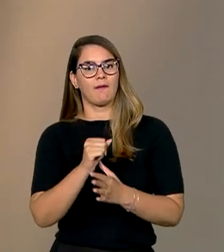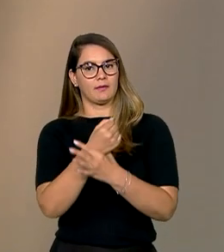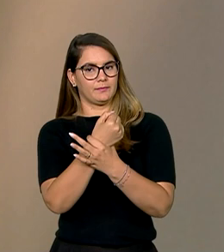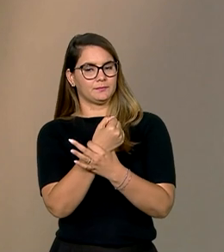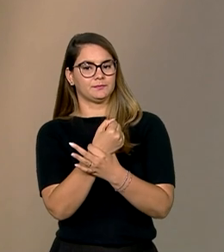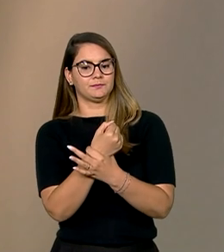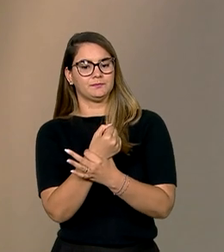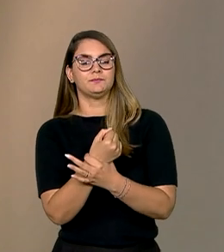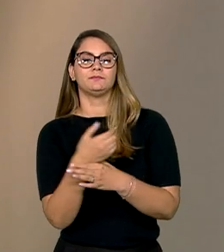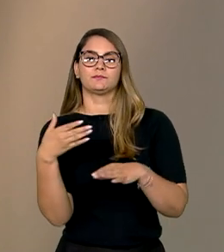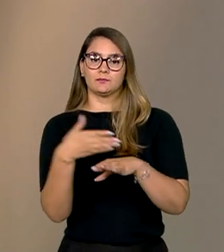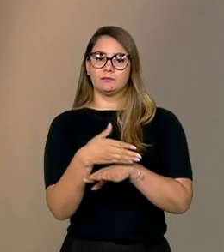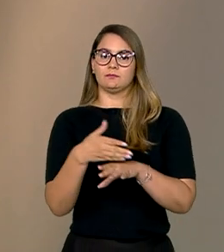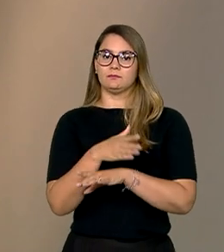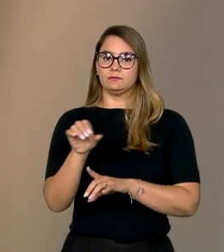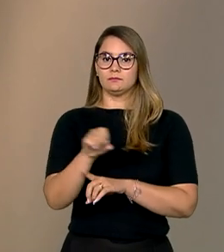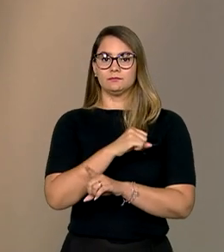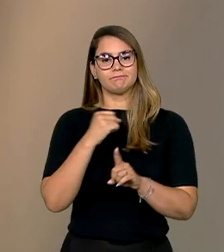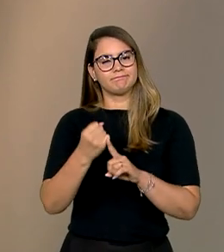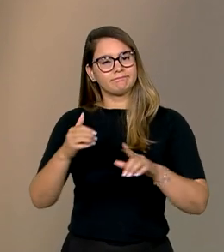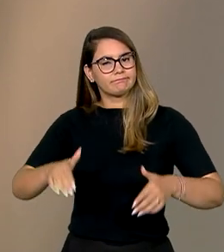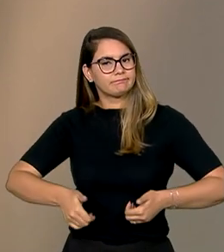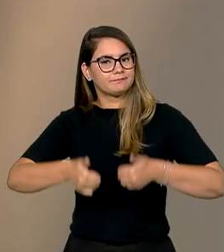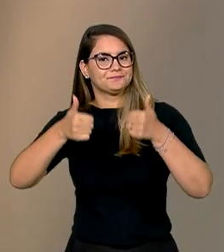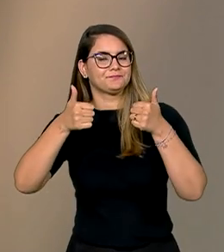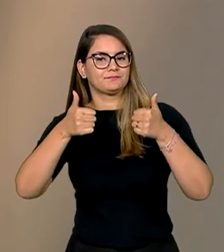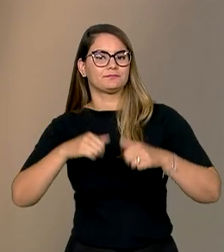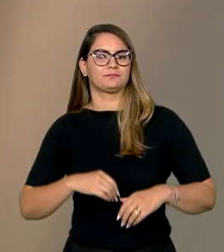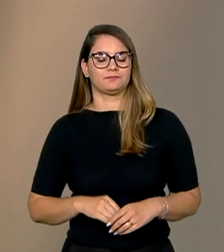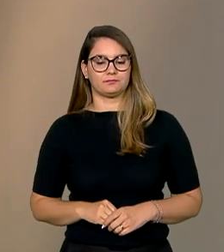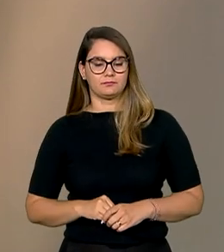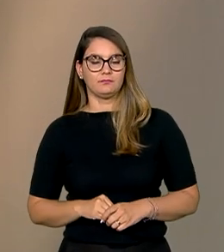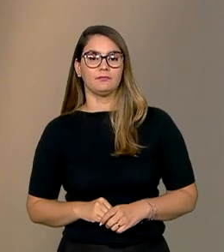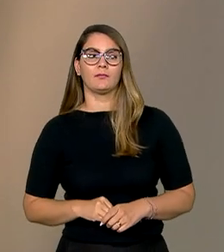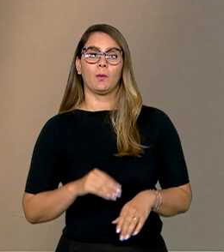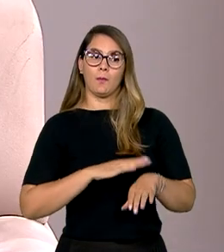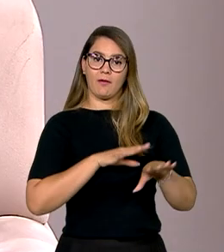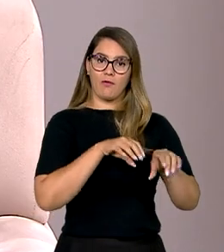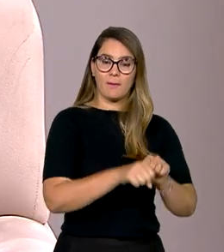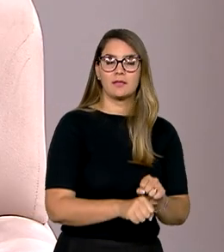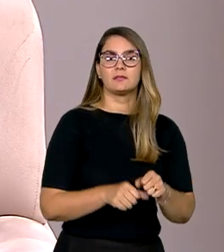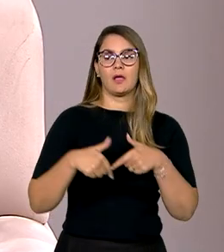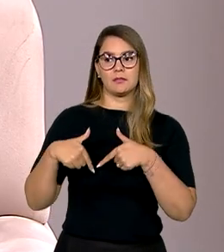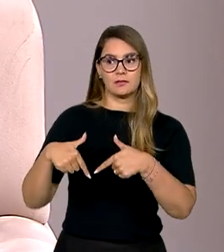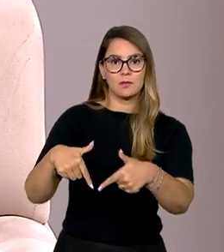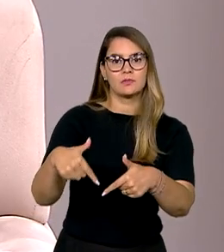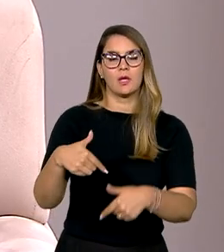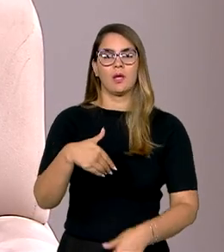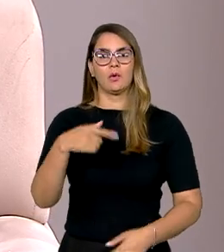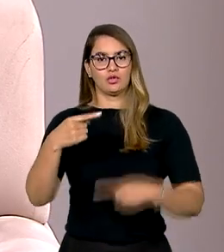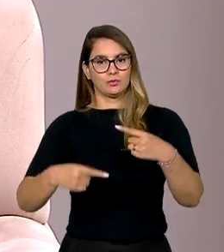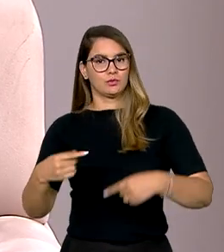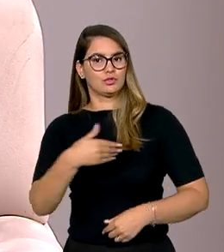participação social qualificada, tanto na formulação quanto na execução das políticas públicas que